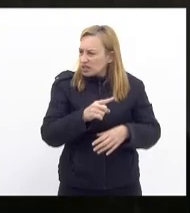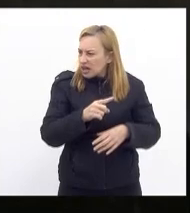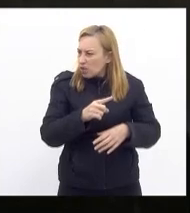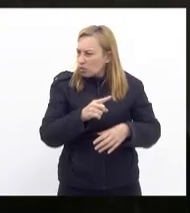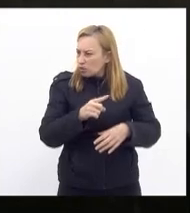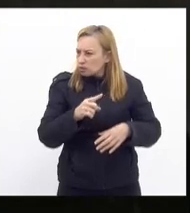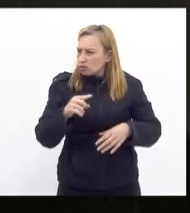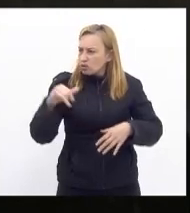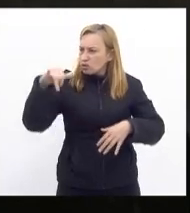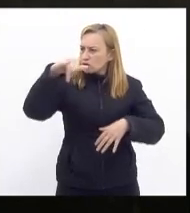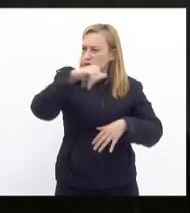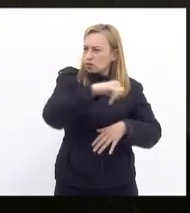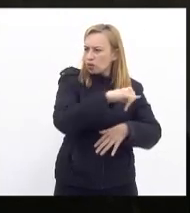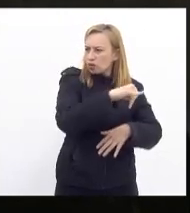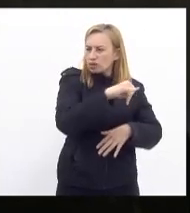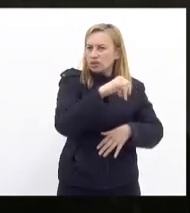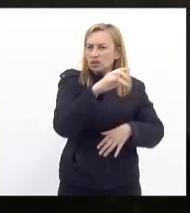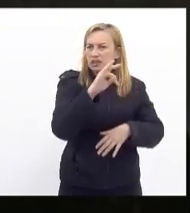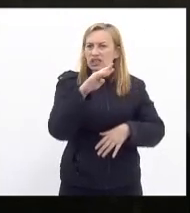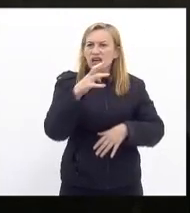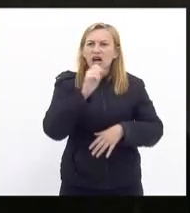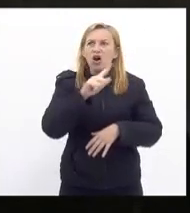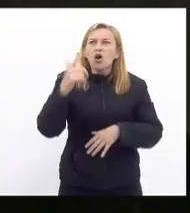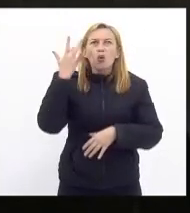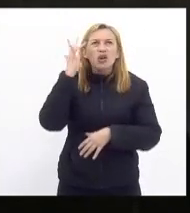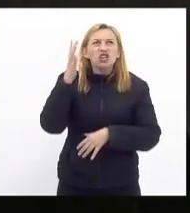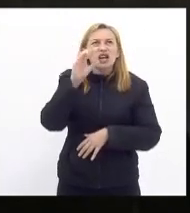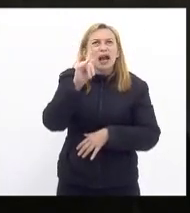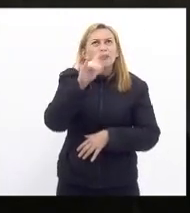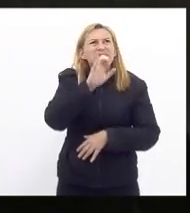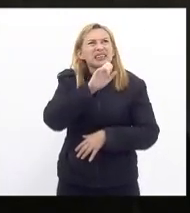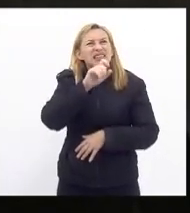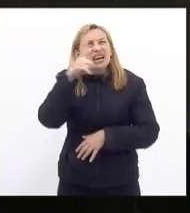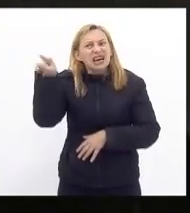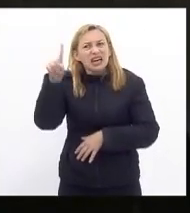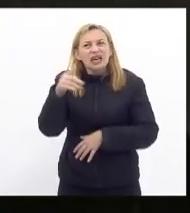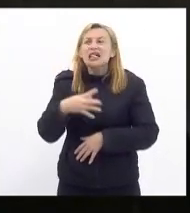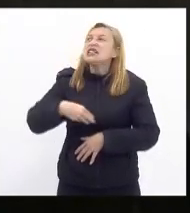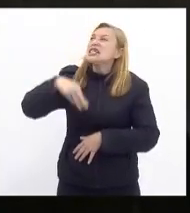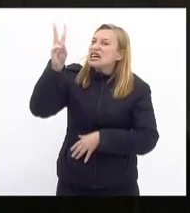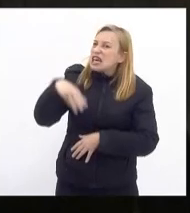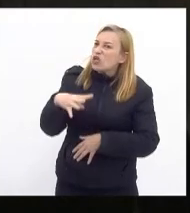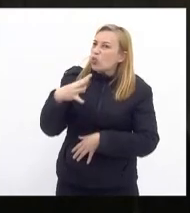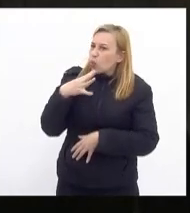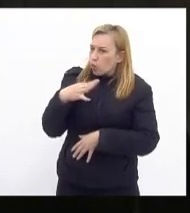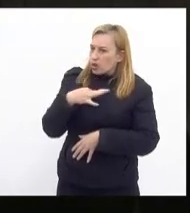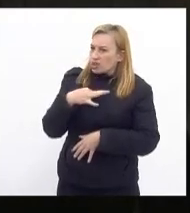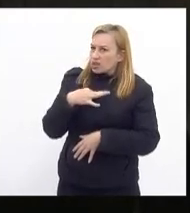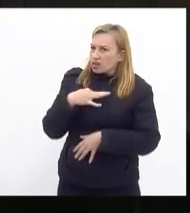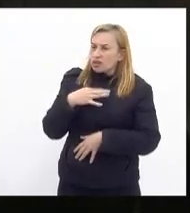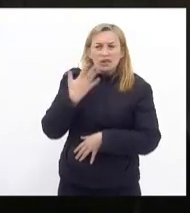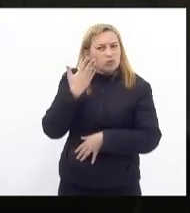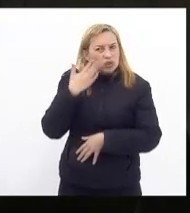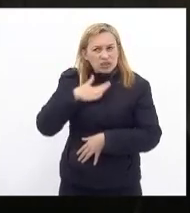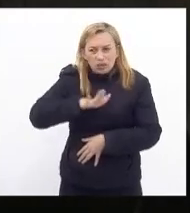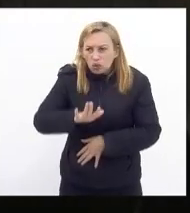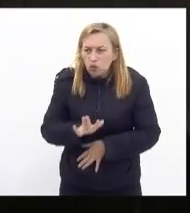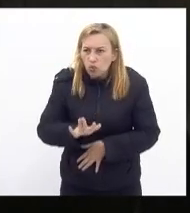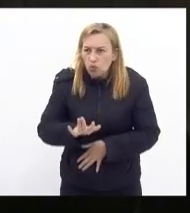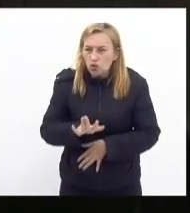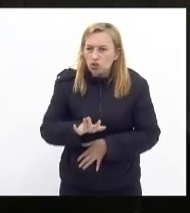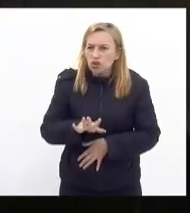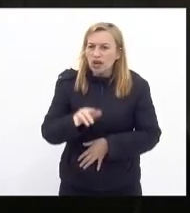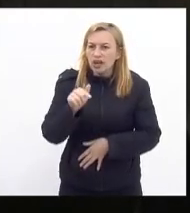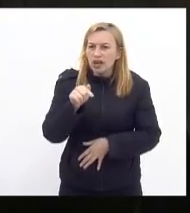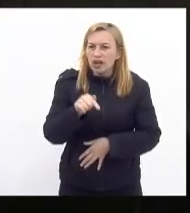hoje uma bombeira se eu não me engano ela é capitã eu não quem me conhece sabe que eu não não gosto de vir aqui para fazer